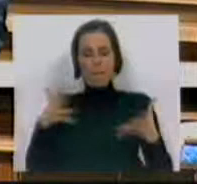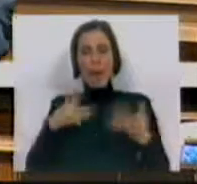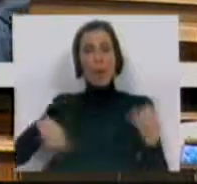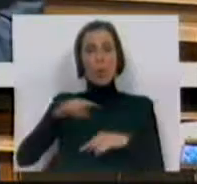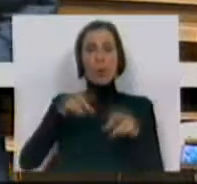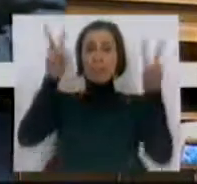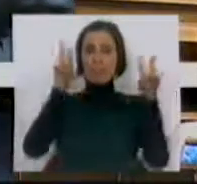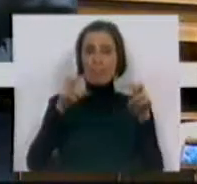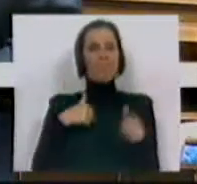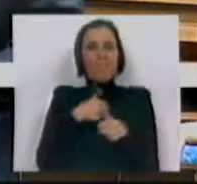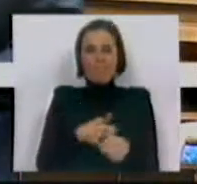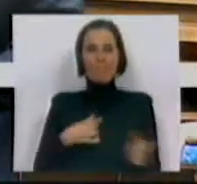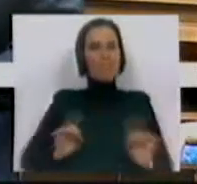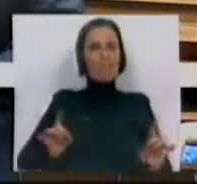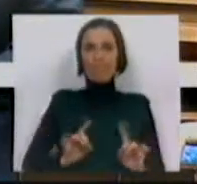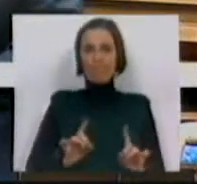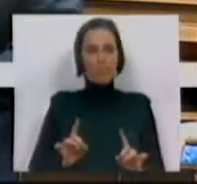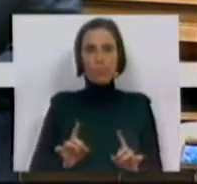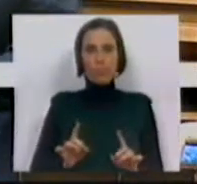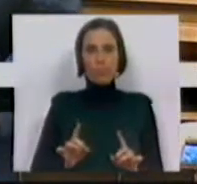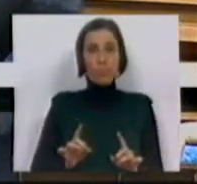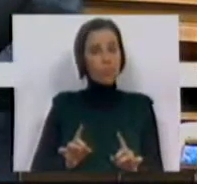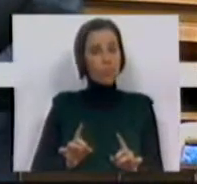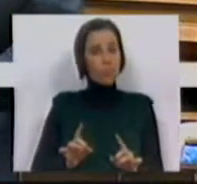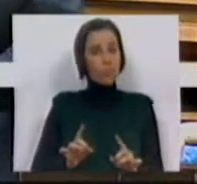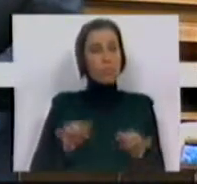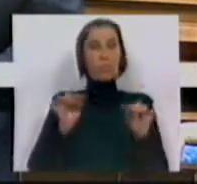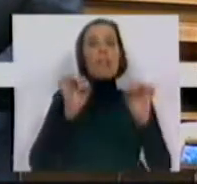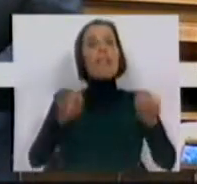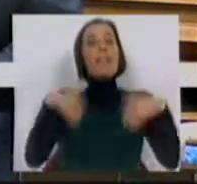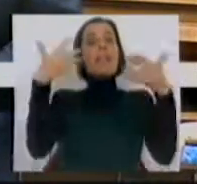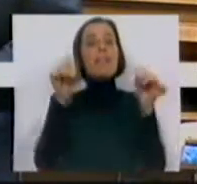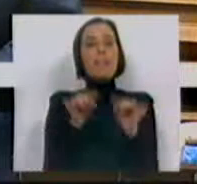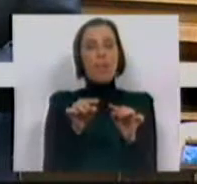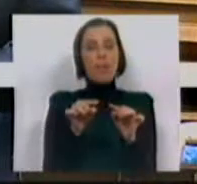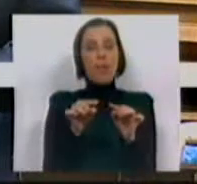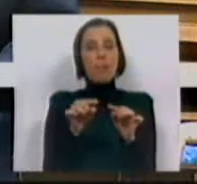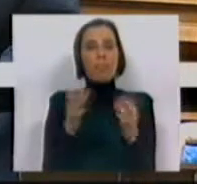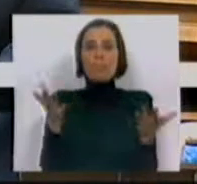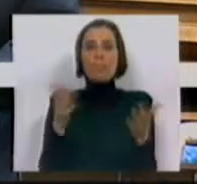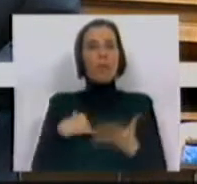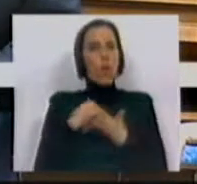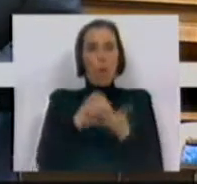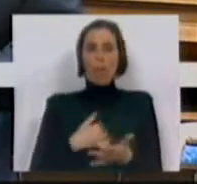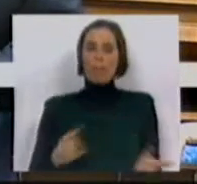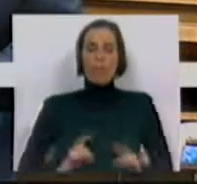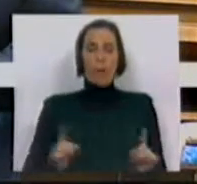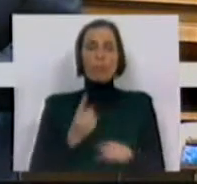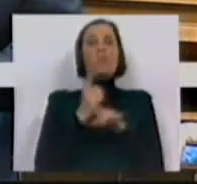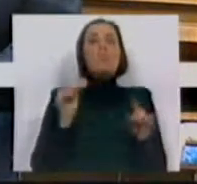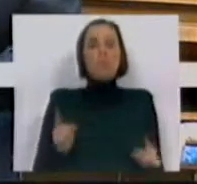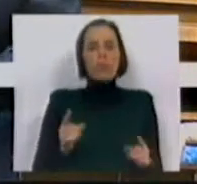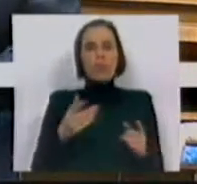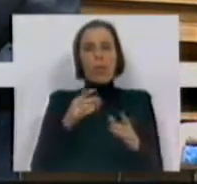matéria e não acompanharemos esta iniciativa, nem apoiaremos, por